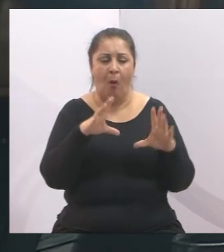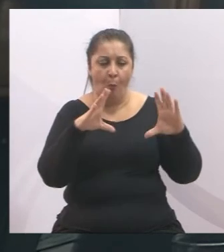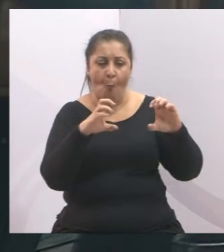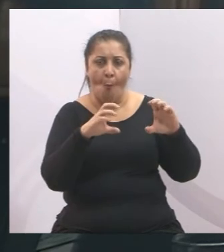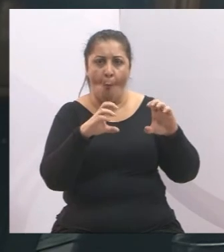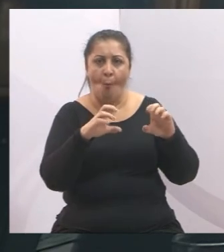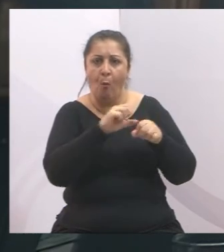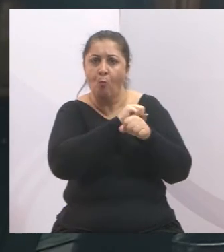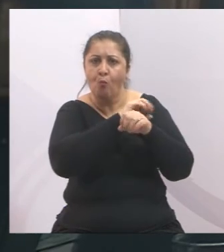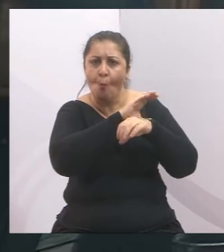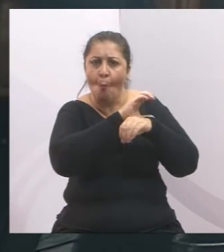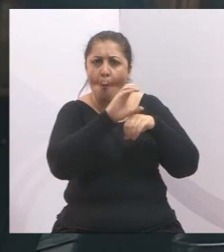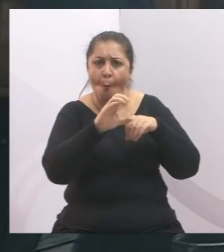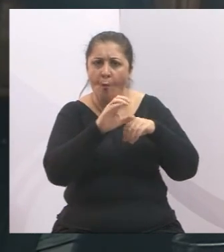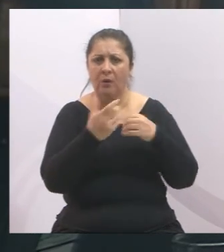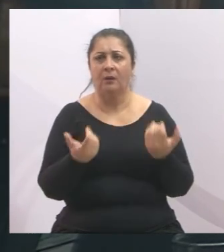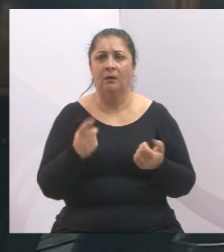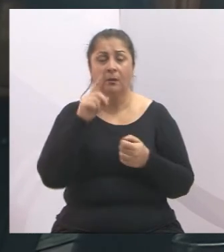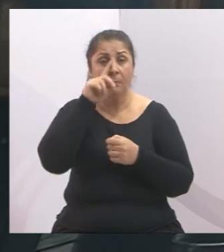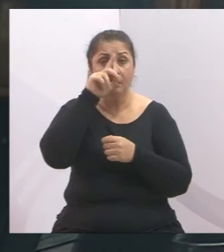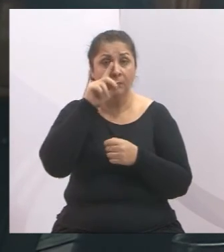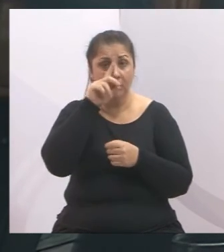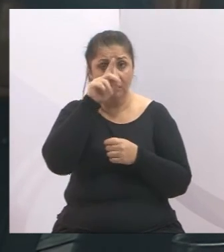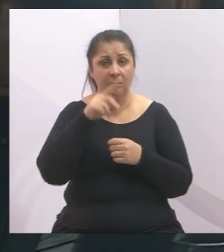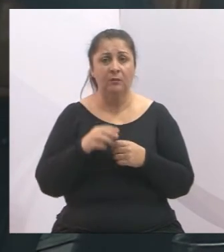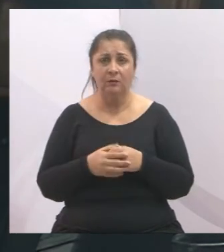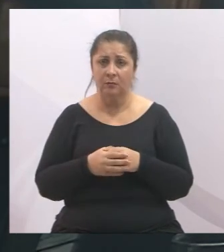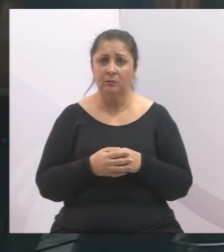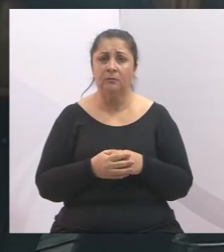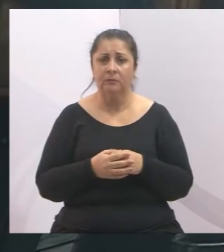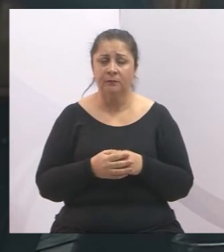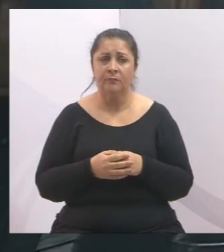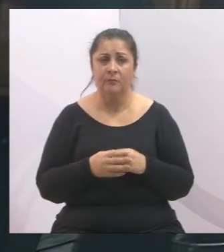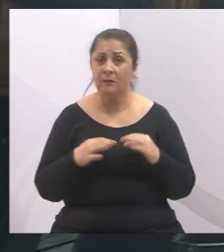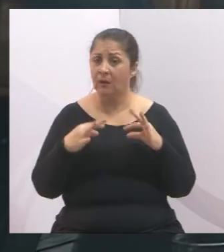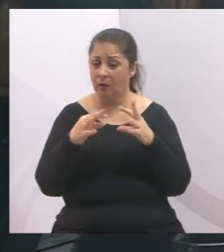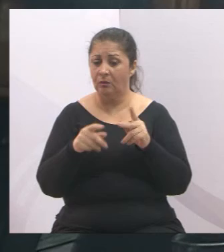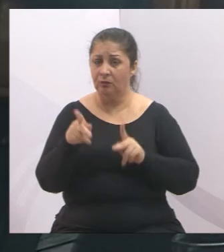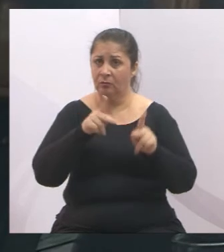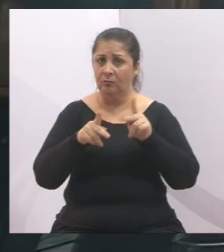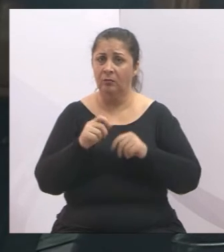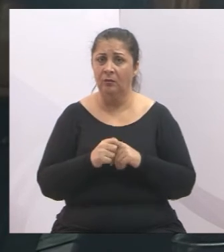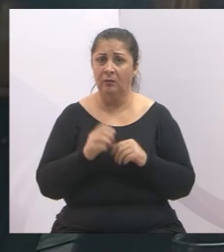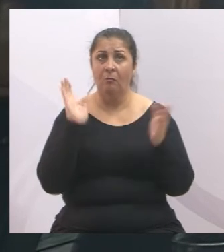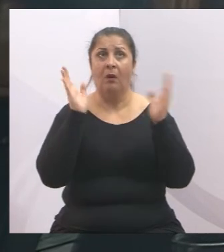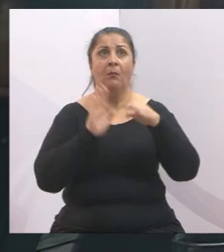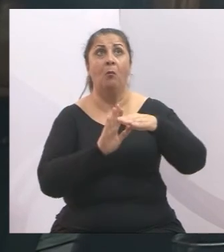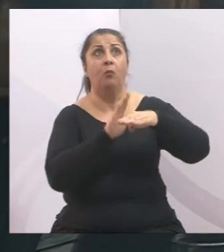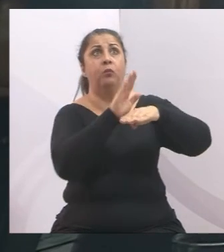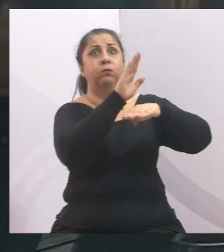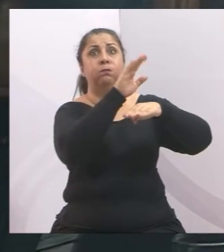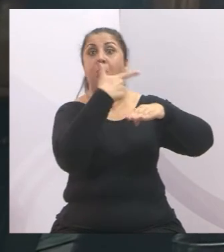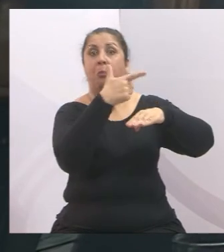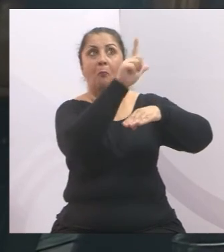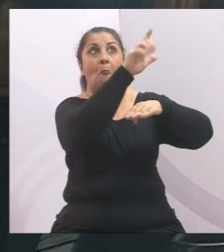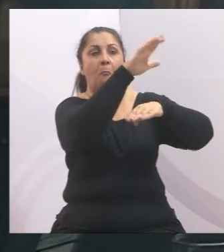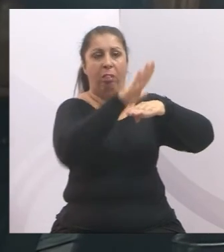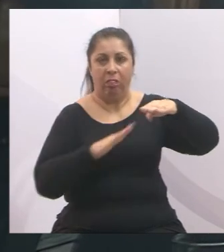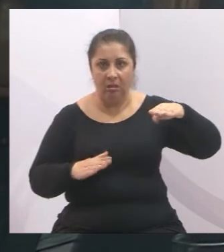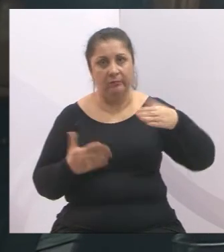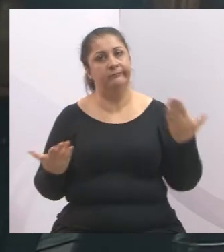carecas, pode colocar sim em risco a vida do trabalhador e de toda a população de Jacareí. Então eu quero aqui